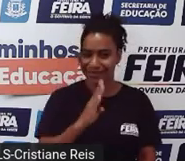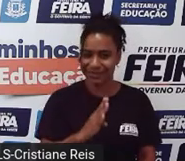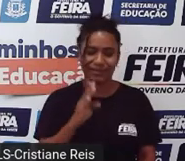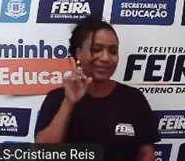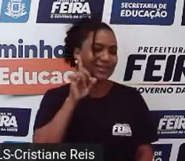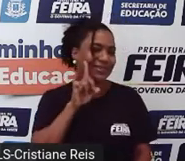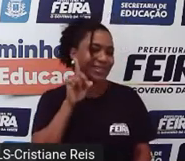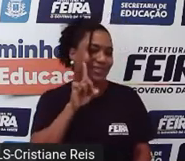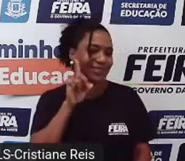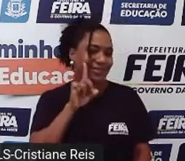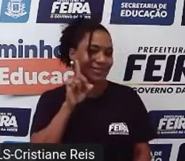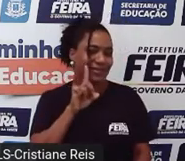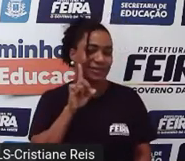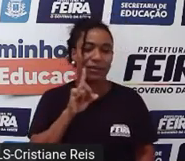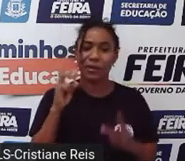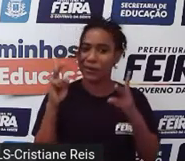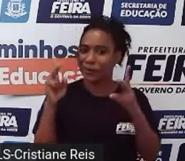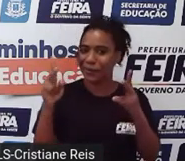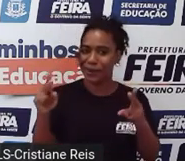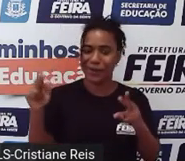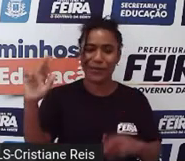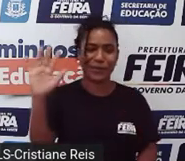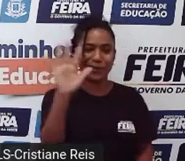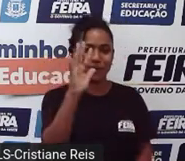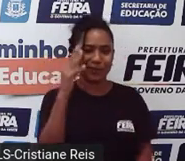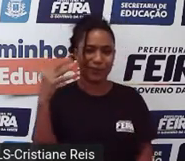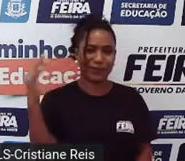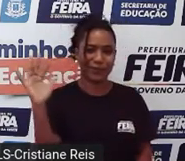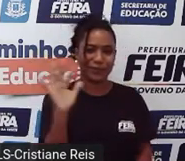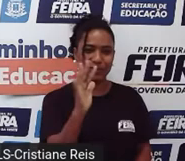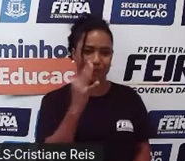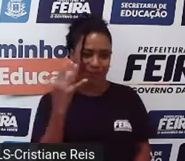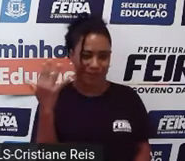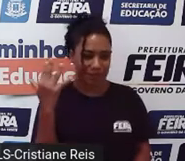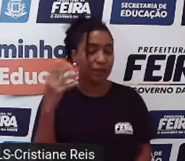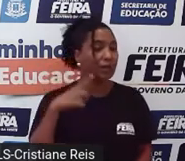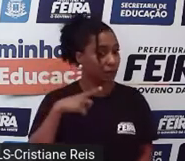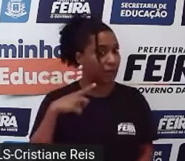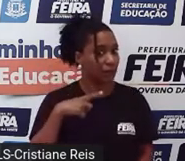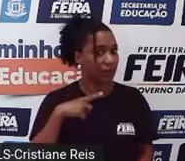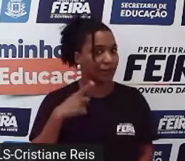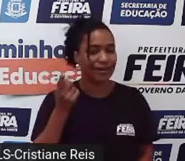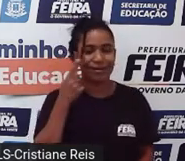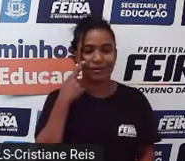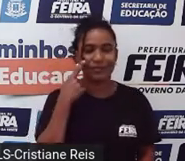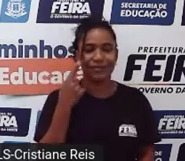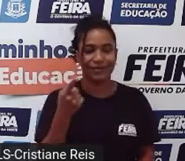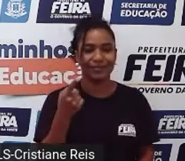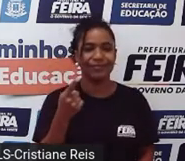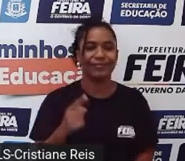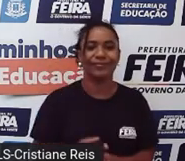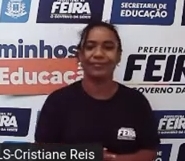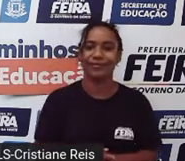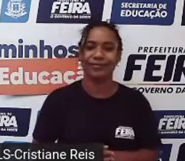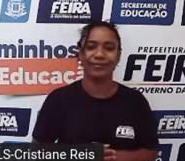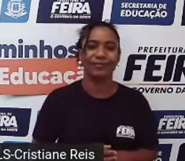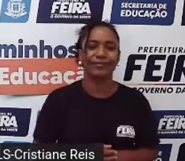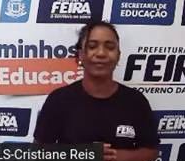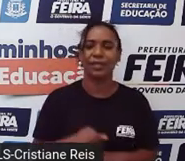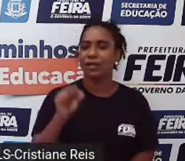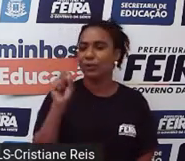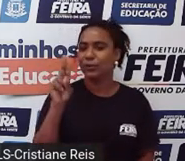estações, mas é claro que existem algumas diferenças. E é isso que nós vamos observar aqui. Summer.